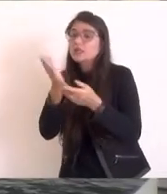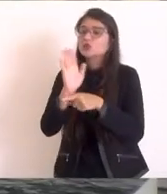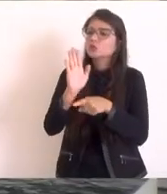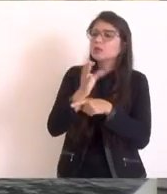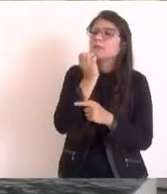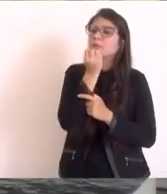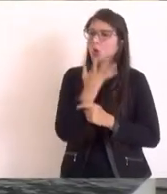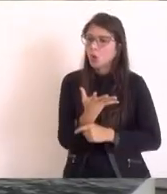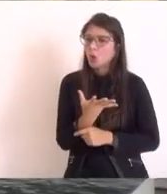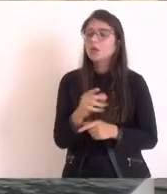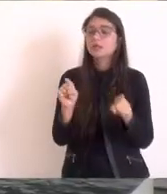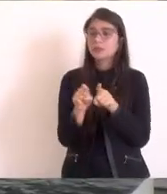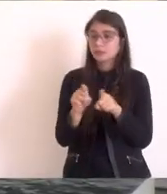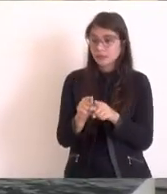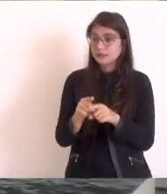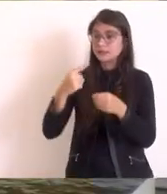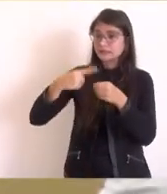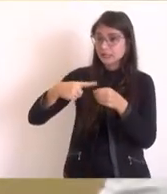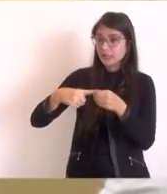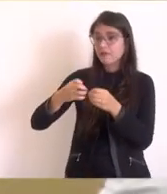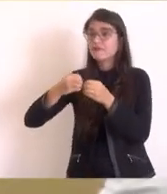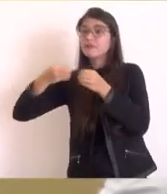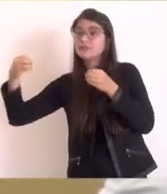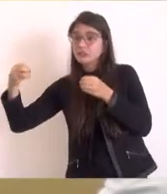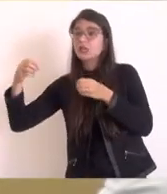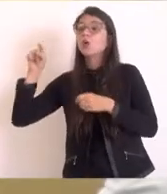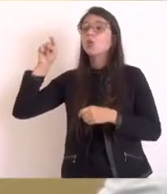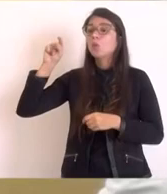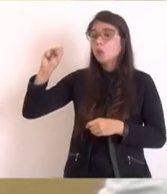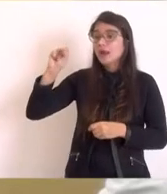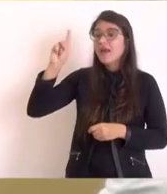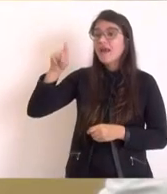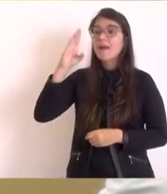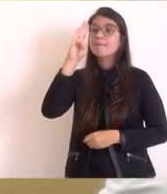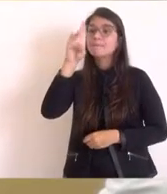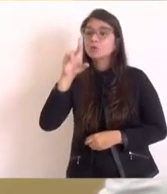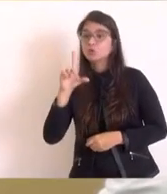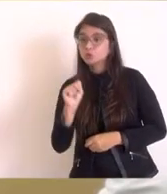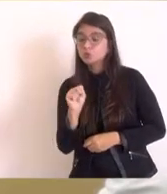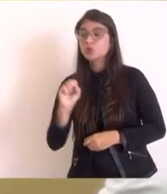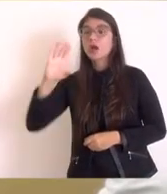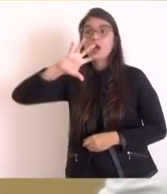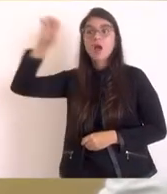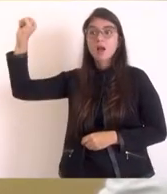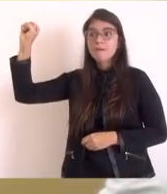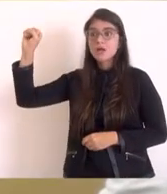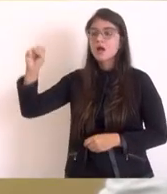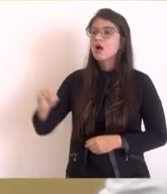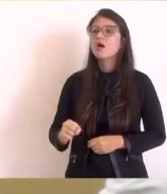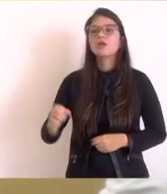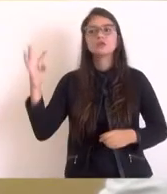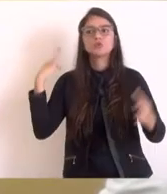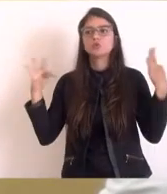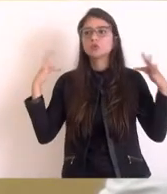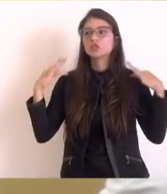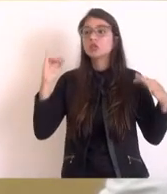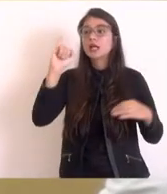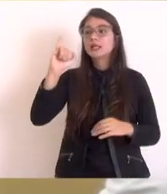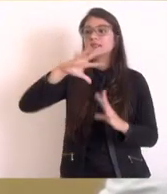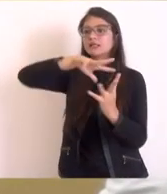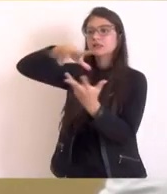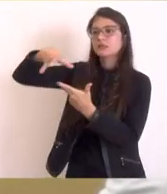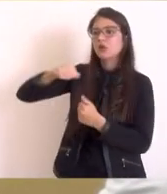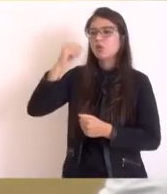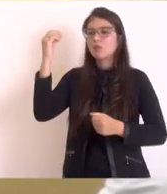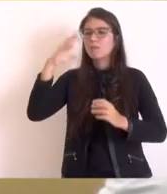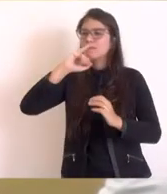nós temos uma cidade vizinha de armação de Búzios que foi campeã, deputado, na recepção de turistas internacionais no interior do